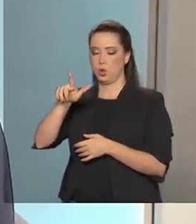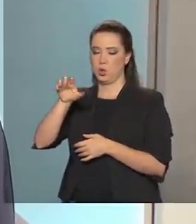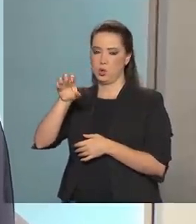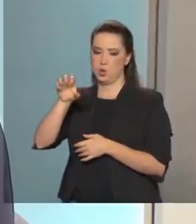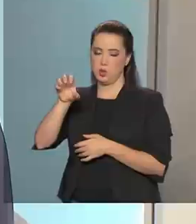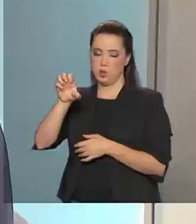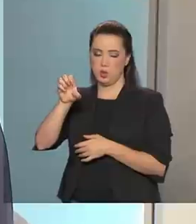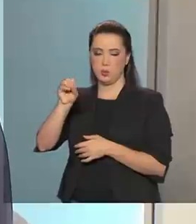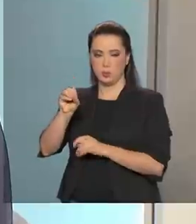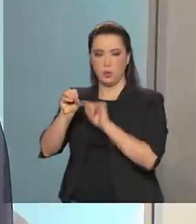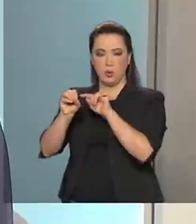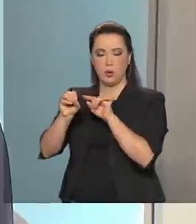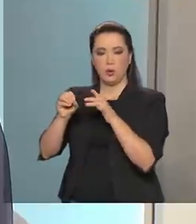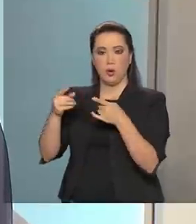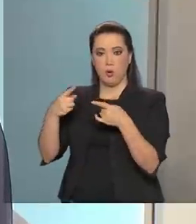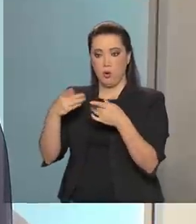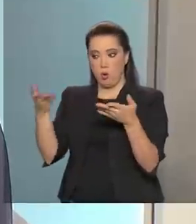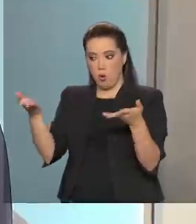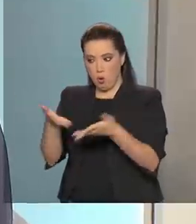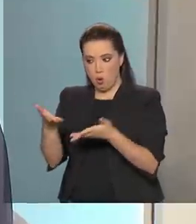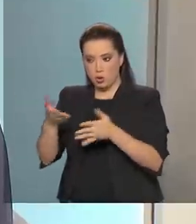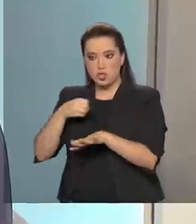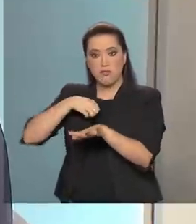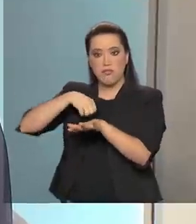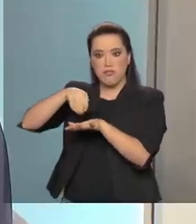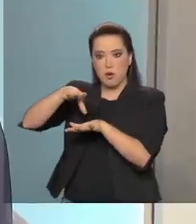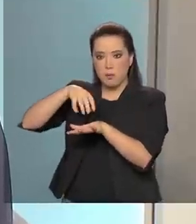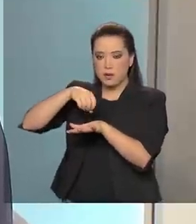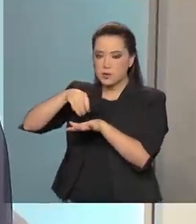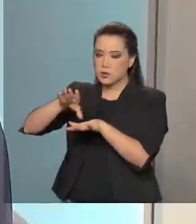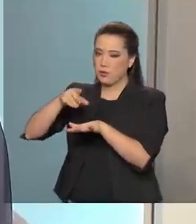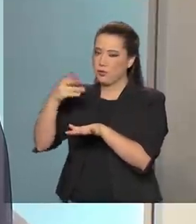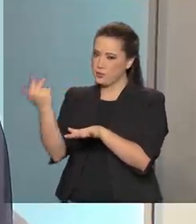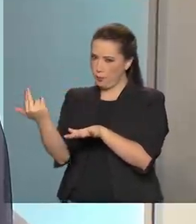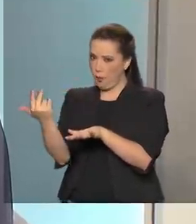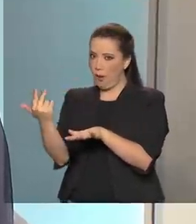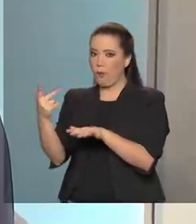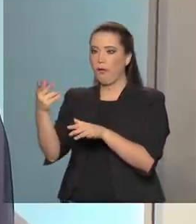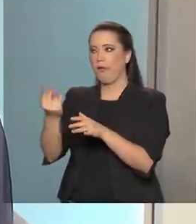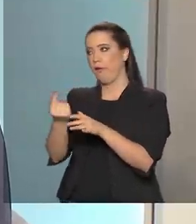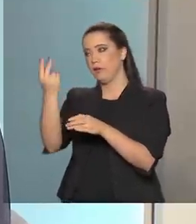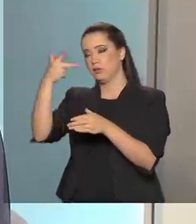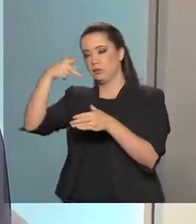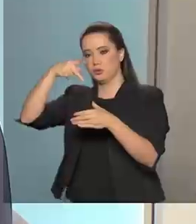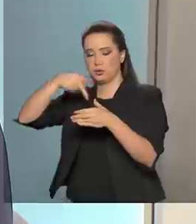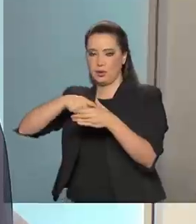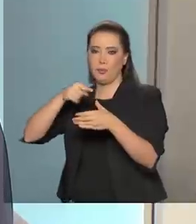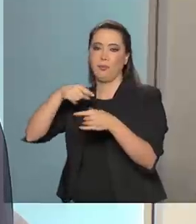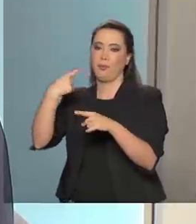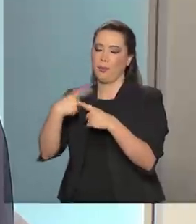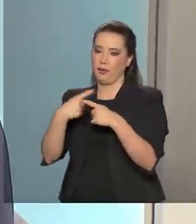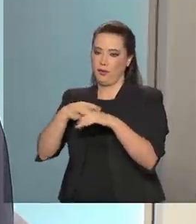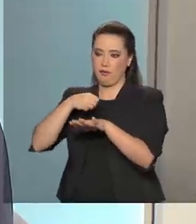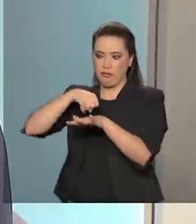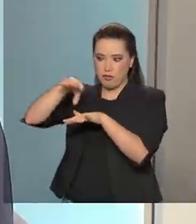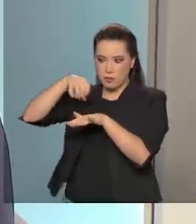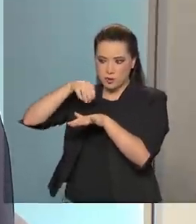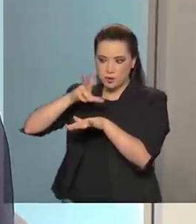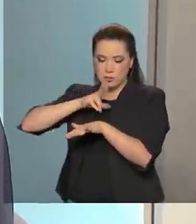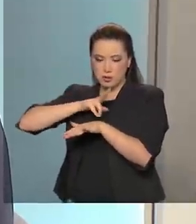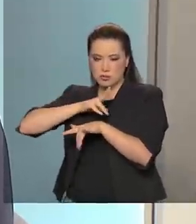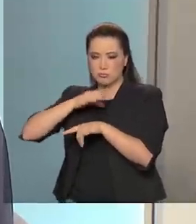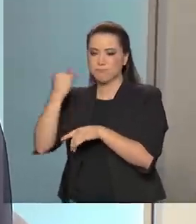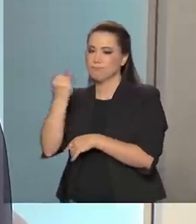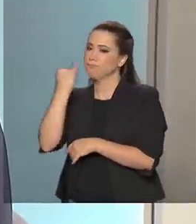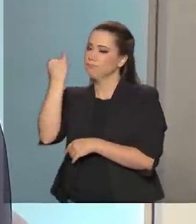petróleo, exatamente porque a empresa viu quão preciosos esses dados. Então, quando